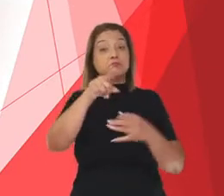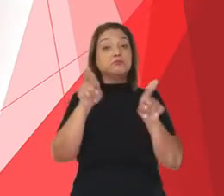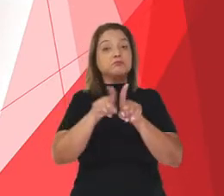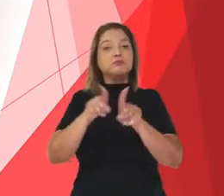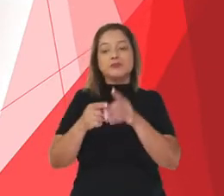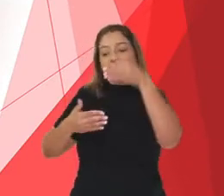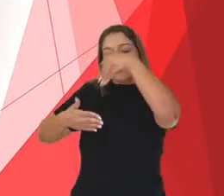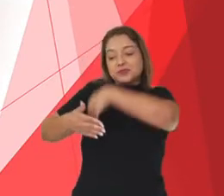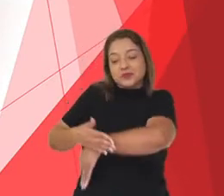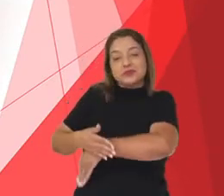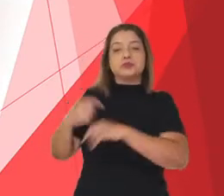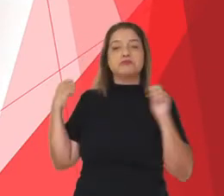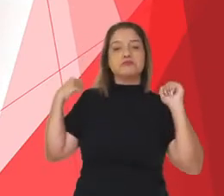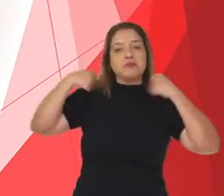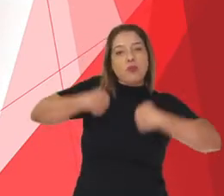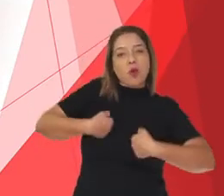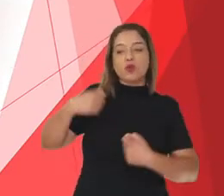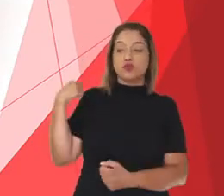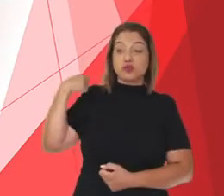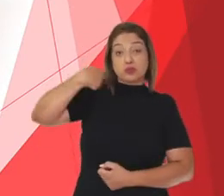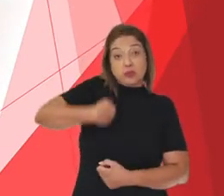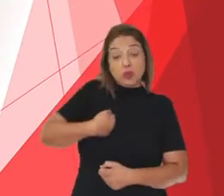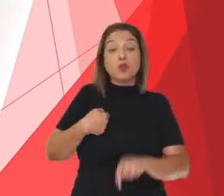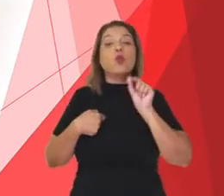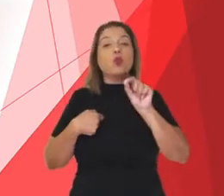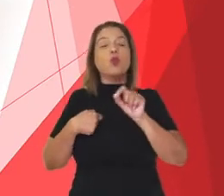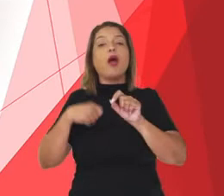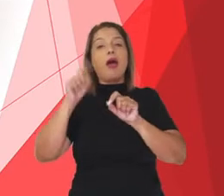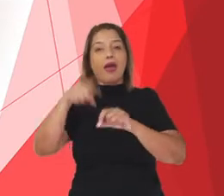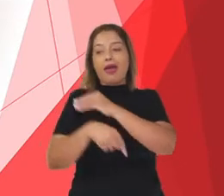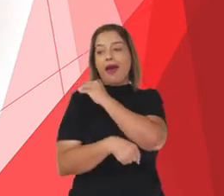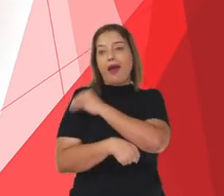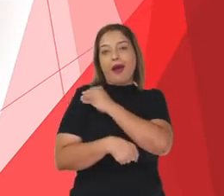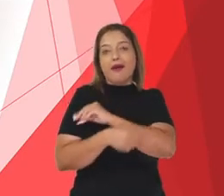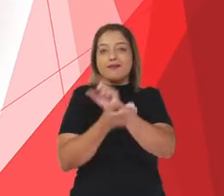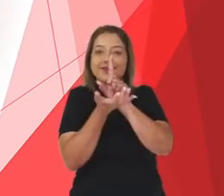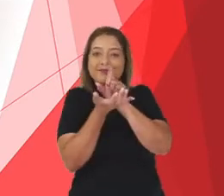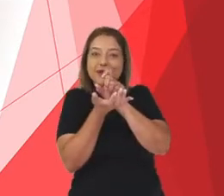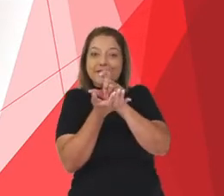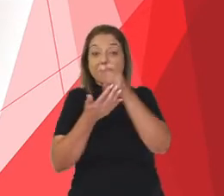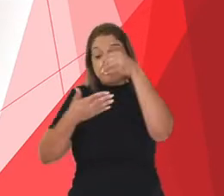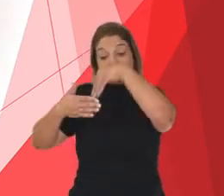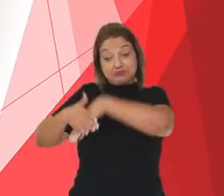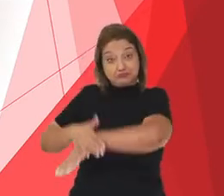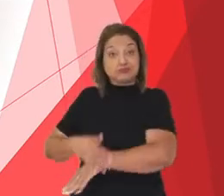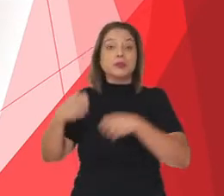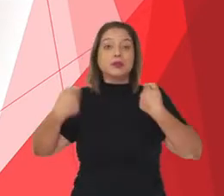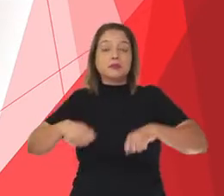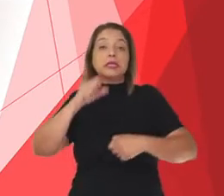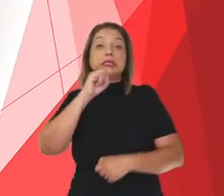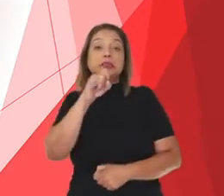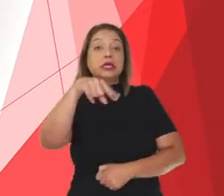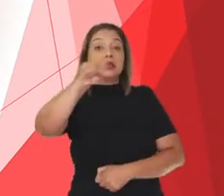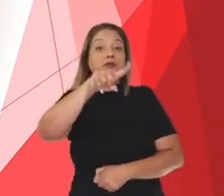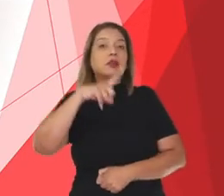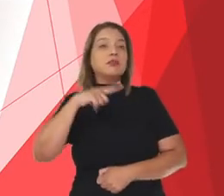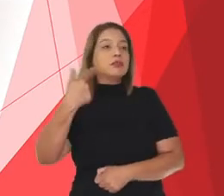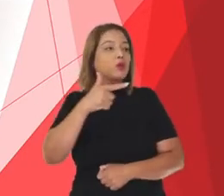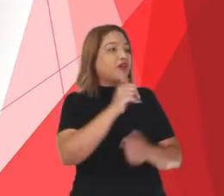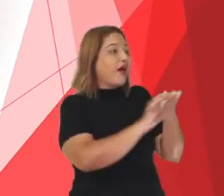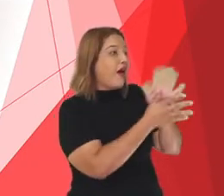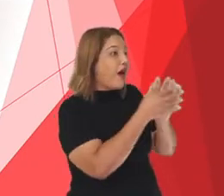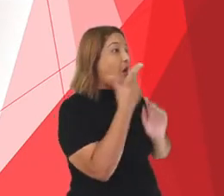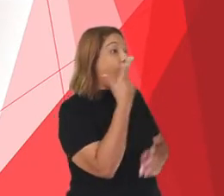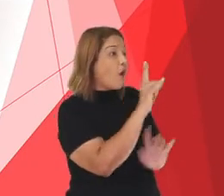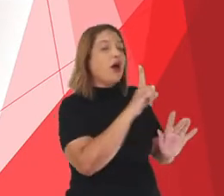bolsa ou mochila um frasco de álcool em gel, para utilizar quando não houver torneira por